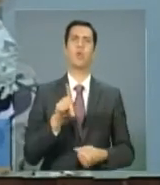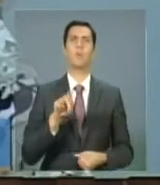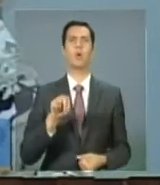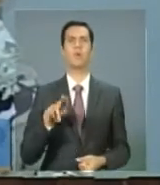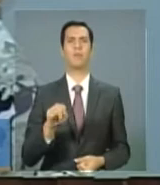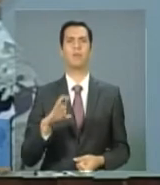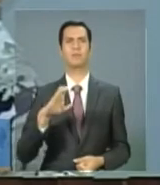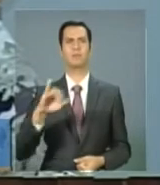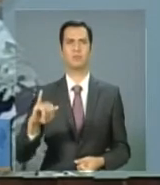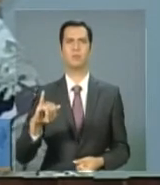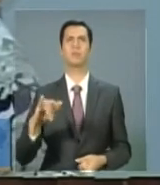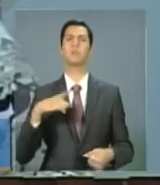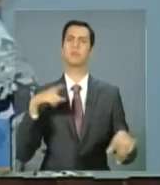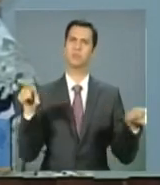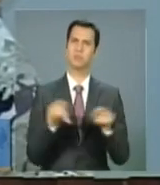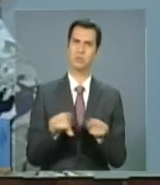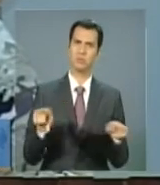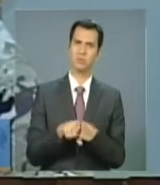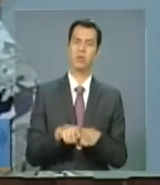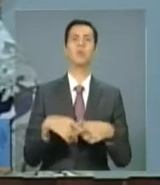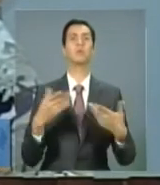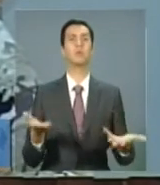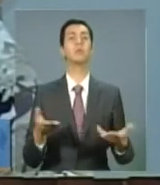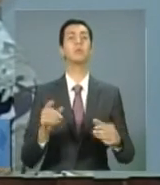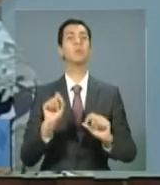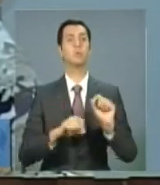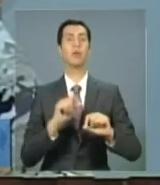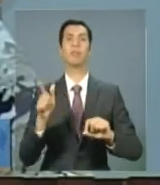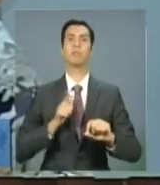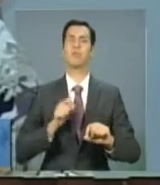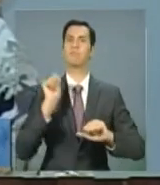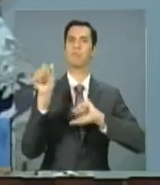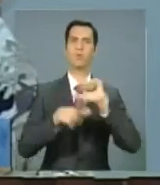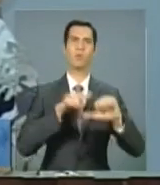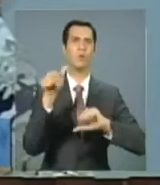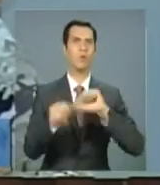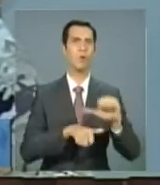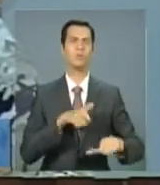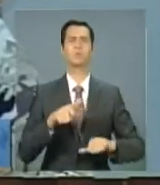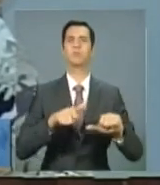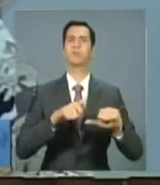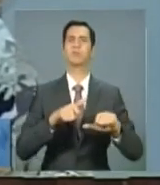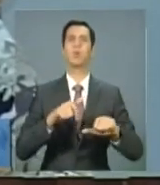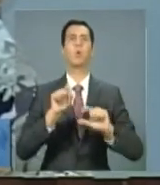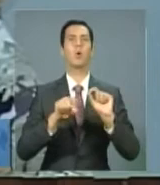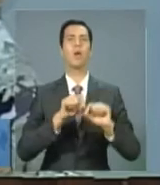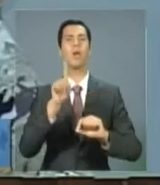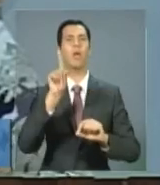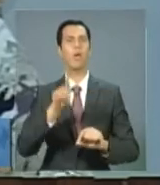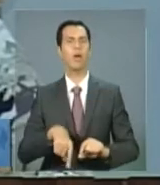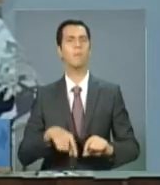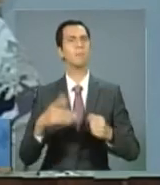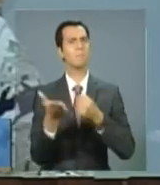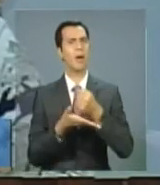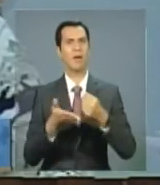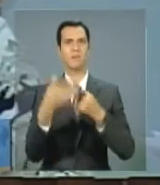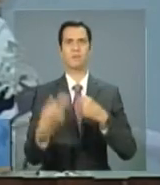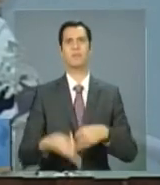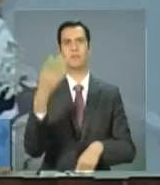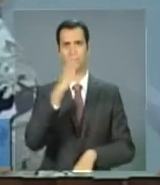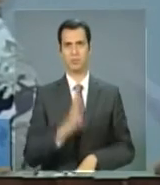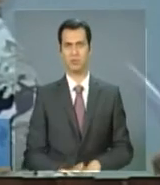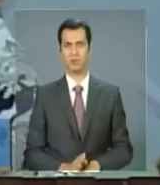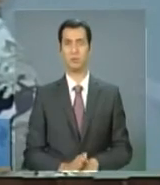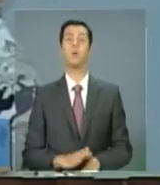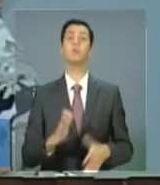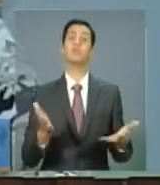que gerou um conjunto de alterações, que são alterações da base de produção brasileira. Então, oito